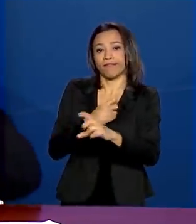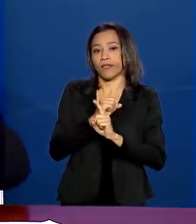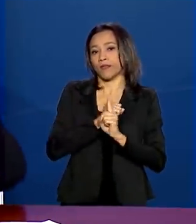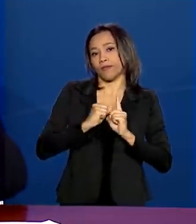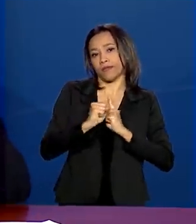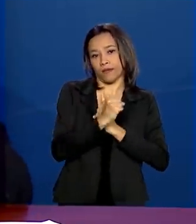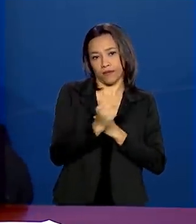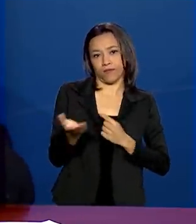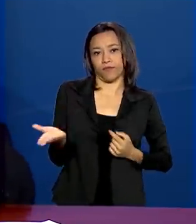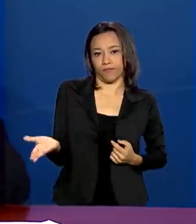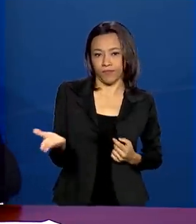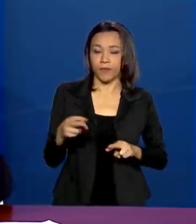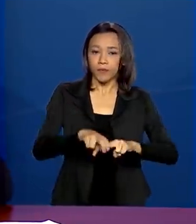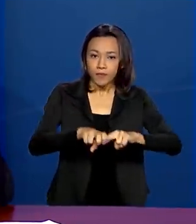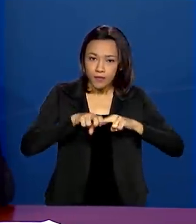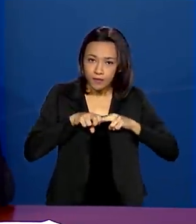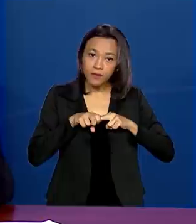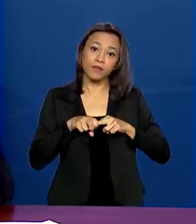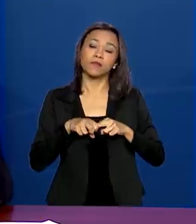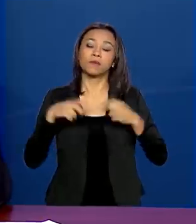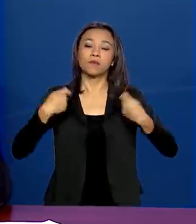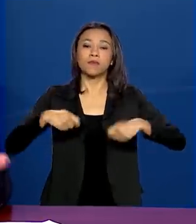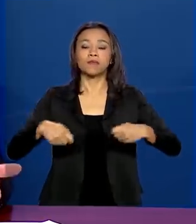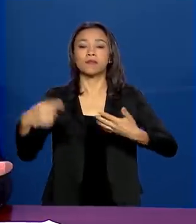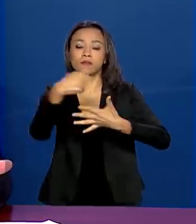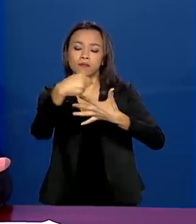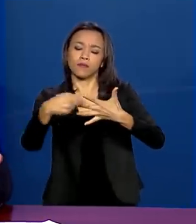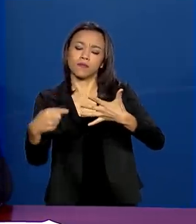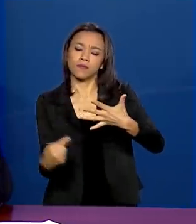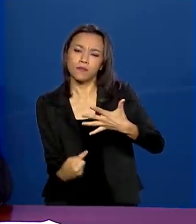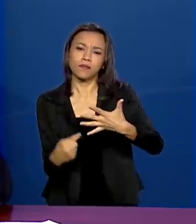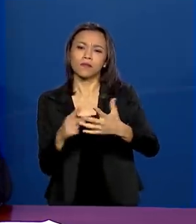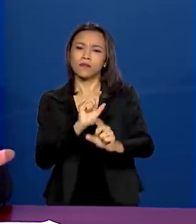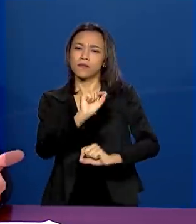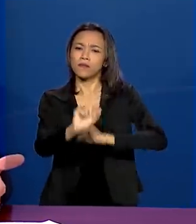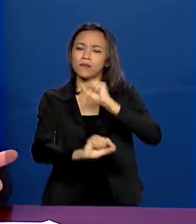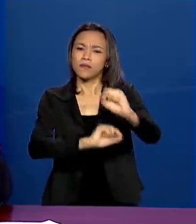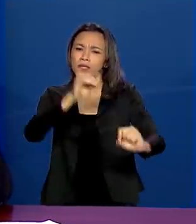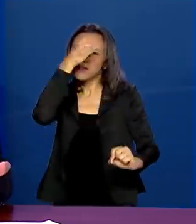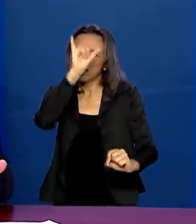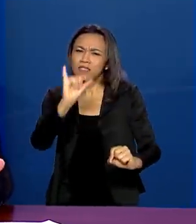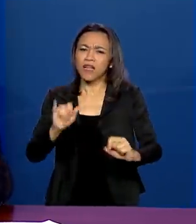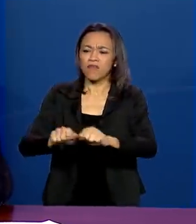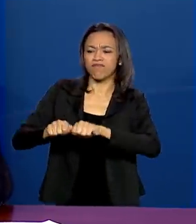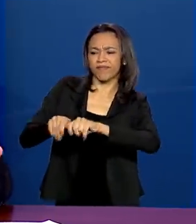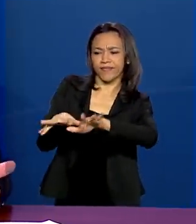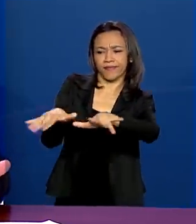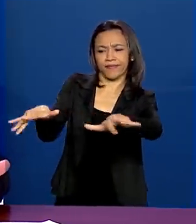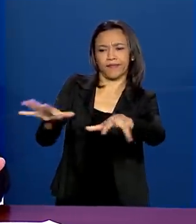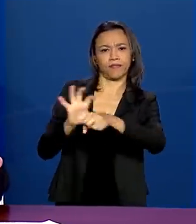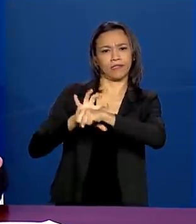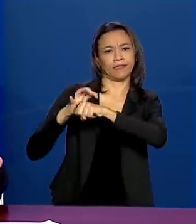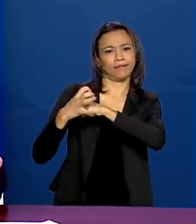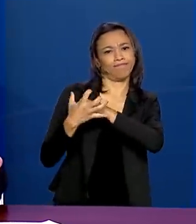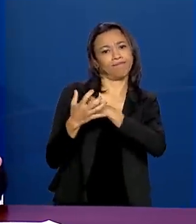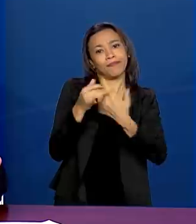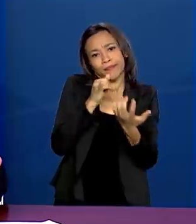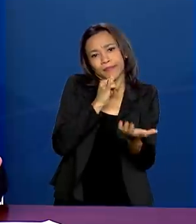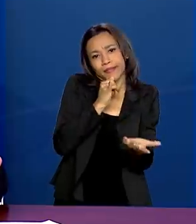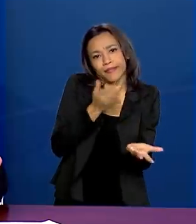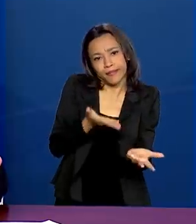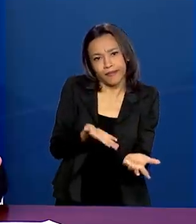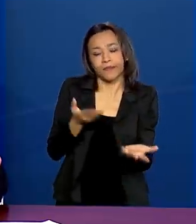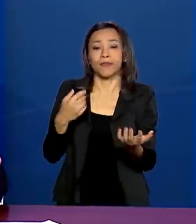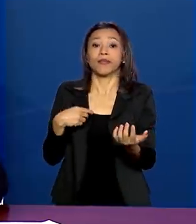Por isso, daí a necessidade de medidas que evitem risco de contaminação dos presos, como a própria